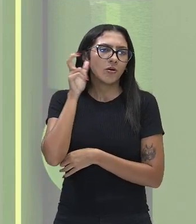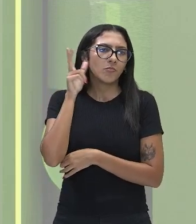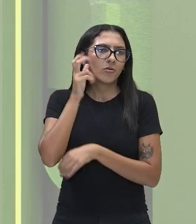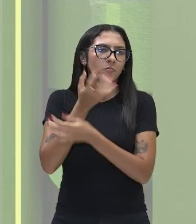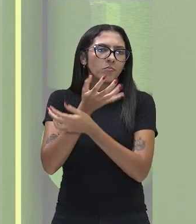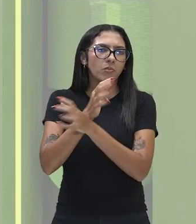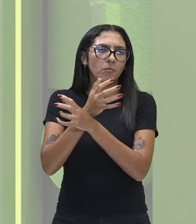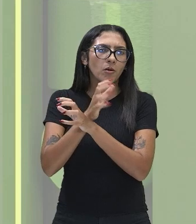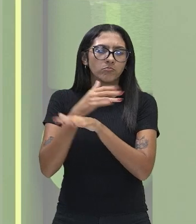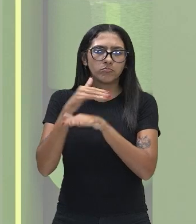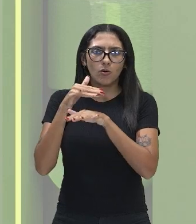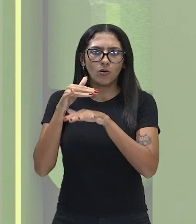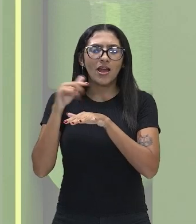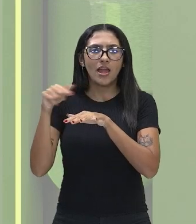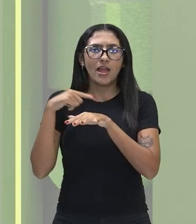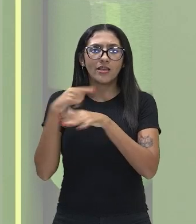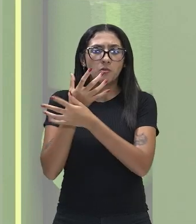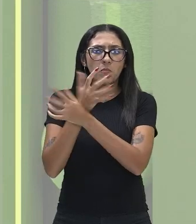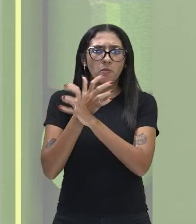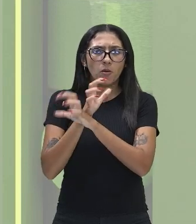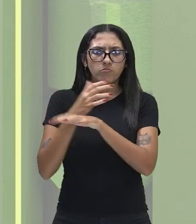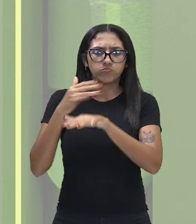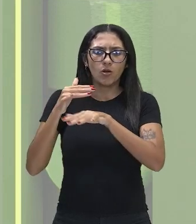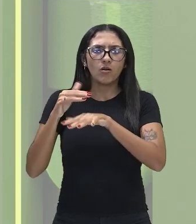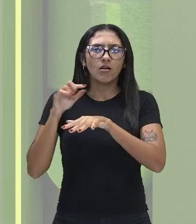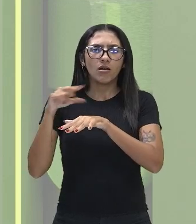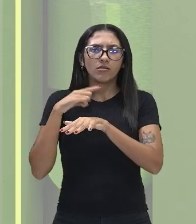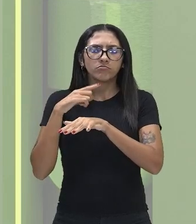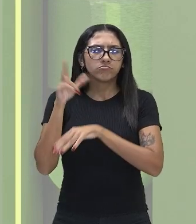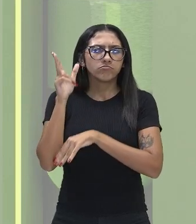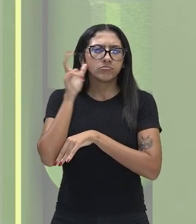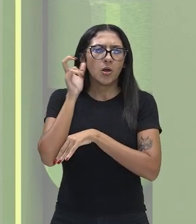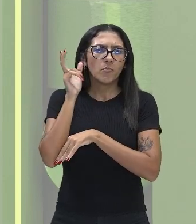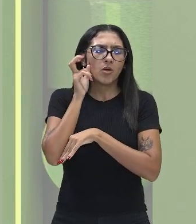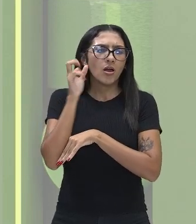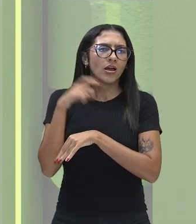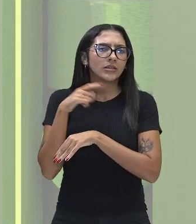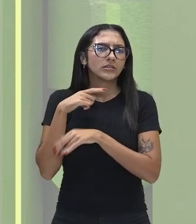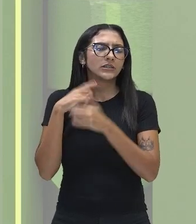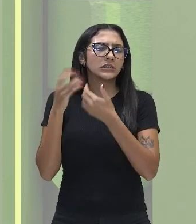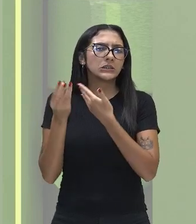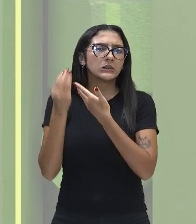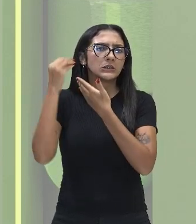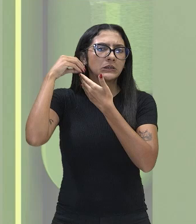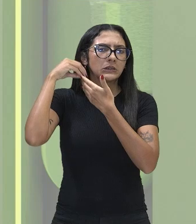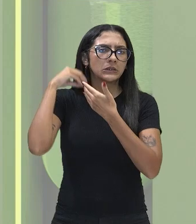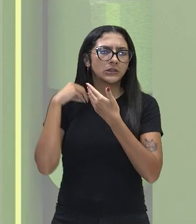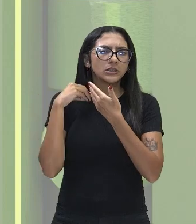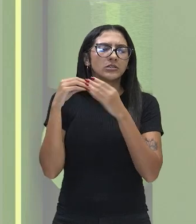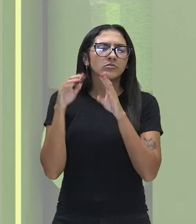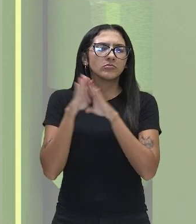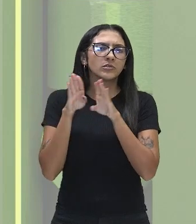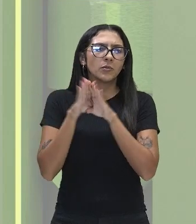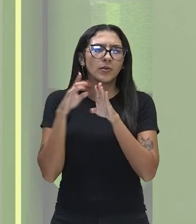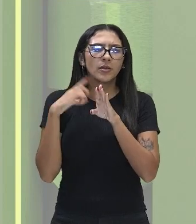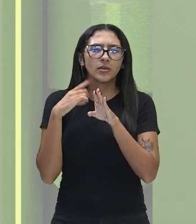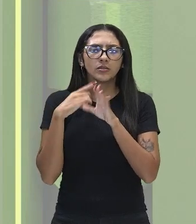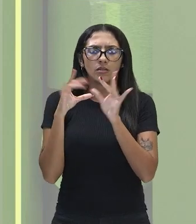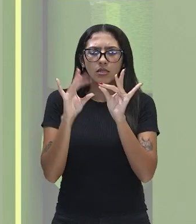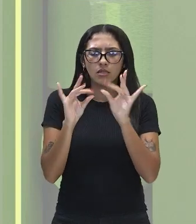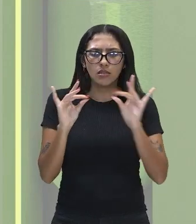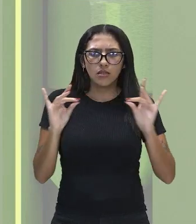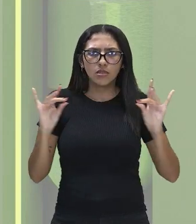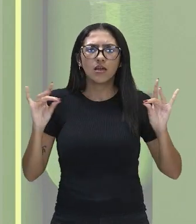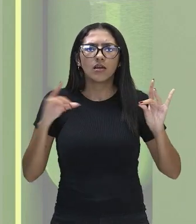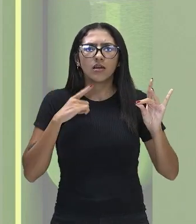Essa vibração serão transferidas para umas células que têm líquido dentro dela, uma estrutura